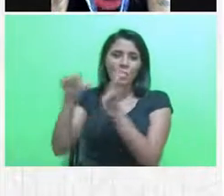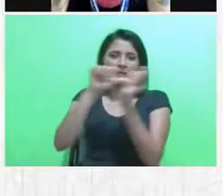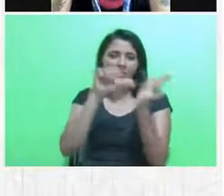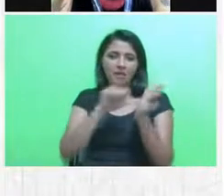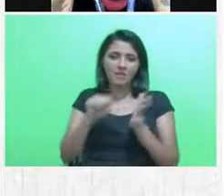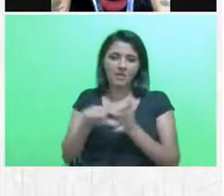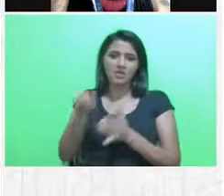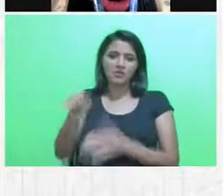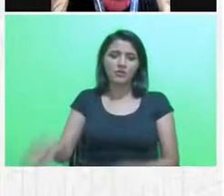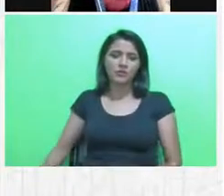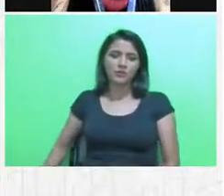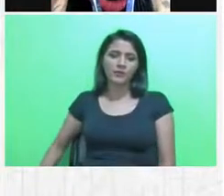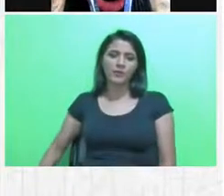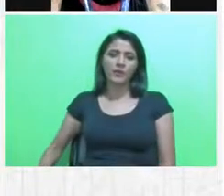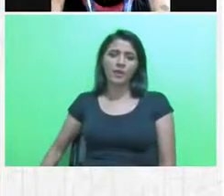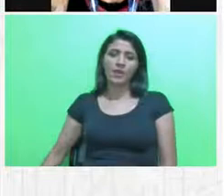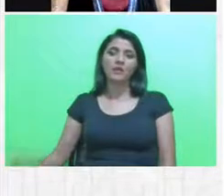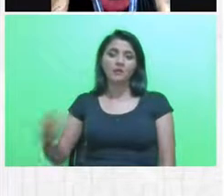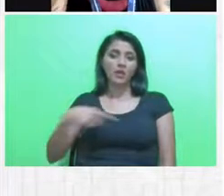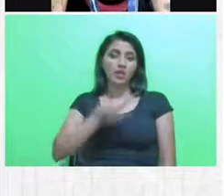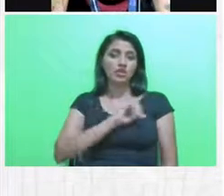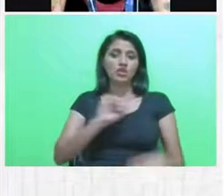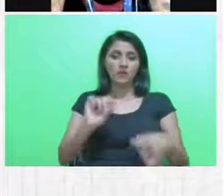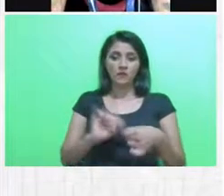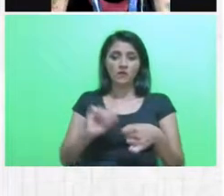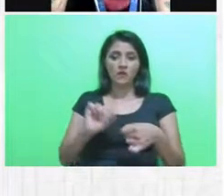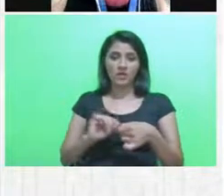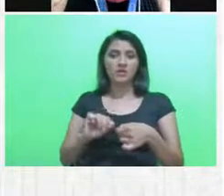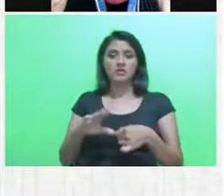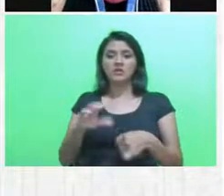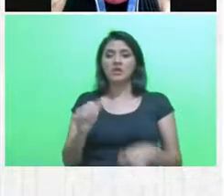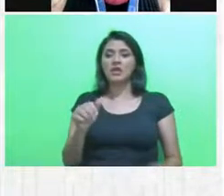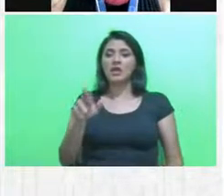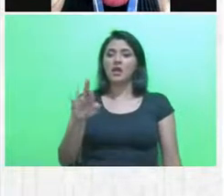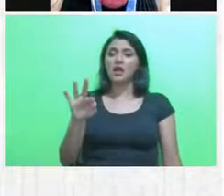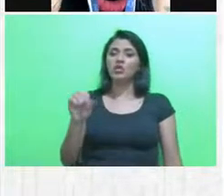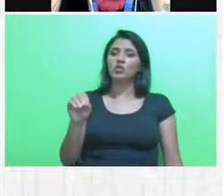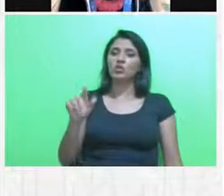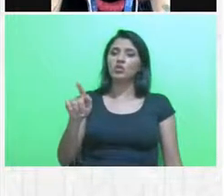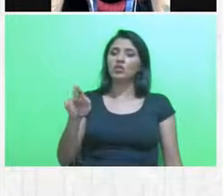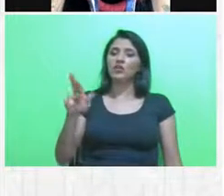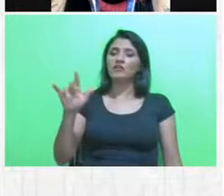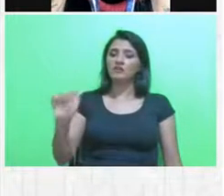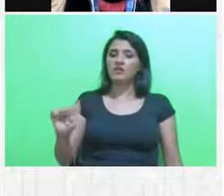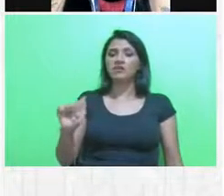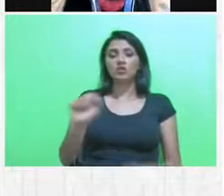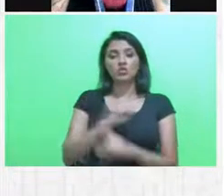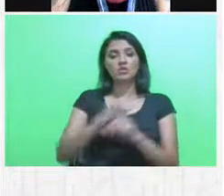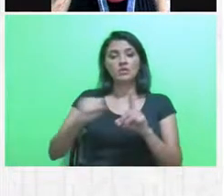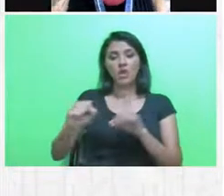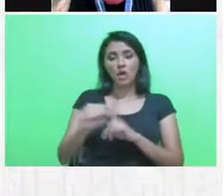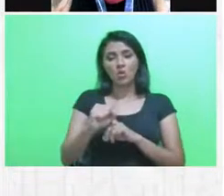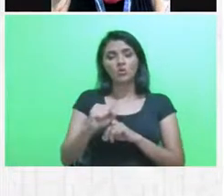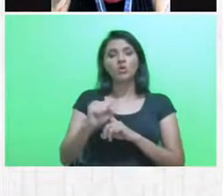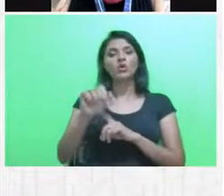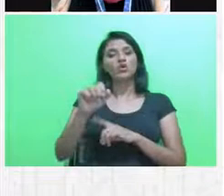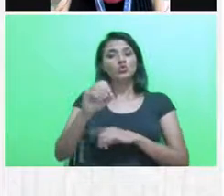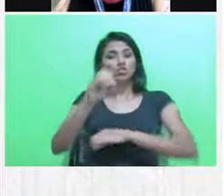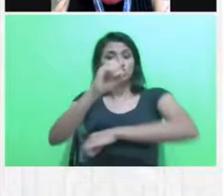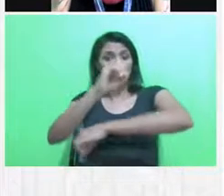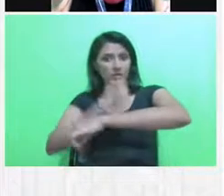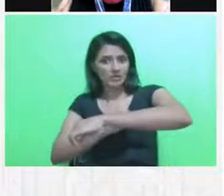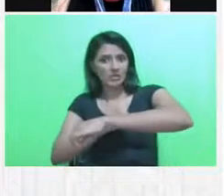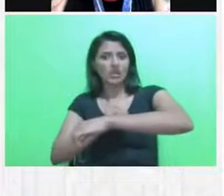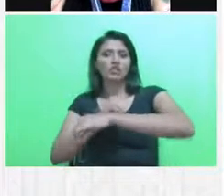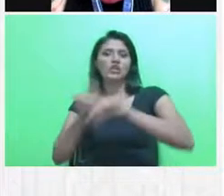que a gente fez também, a cartografia social no Sol Nascente e Pôr do Sol, na atuação do Radar, porque o Radar foi um